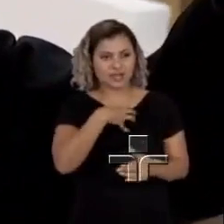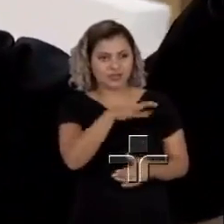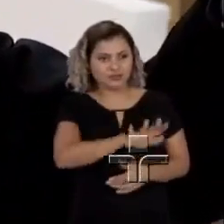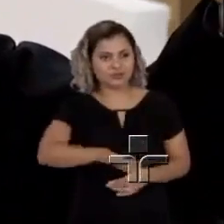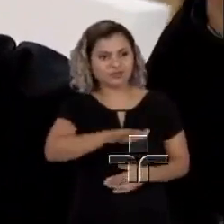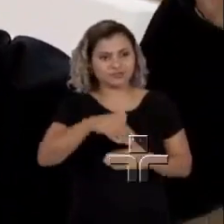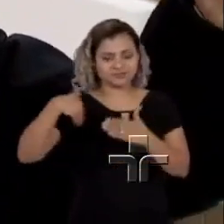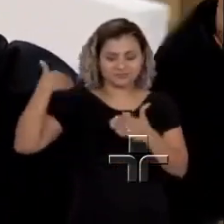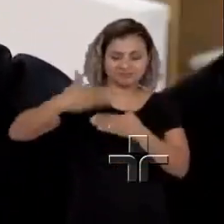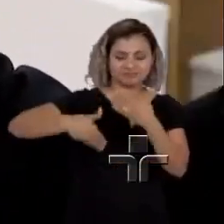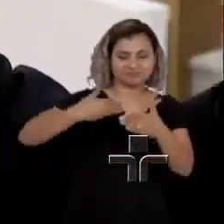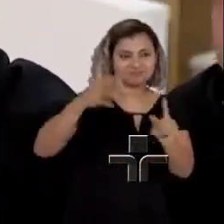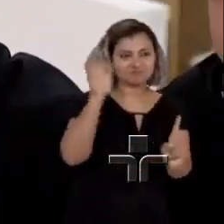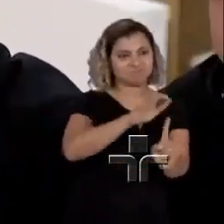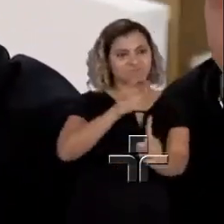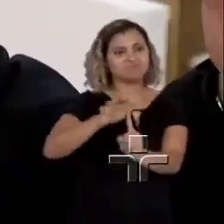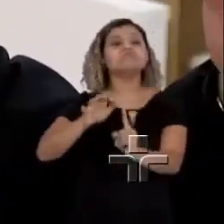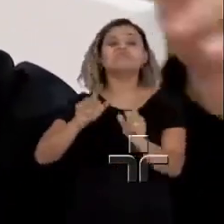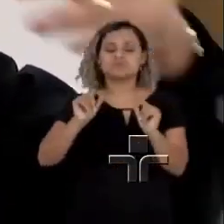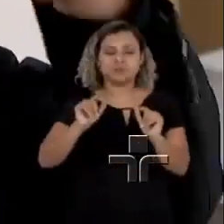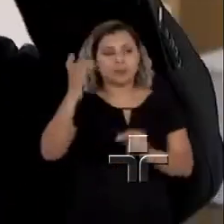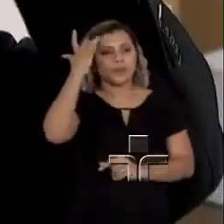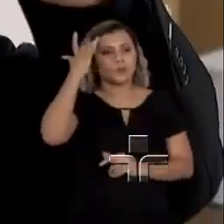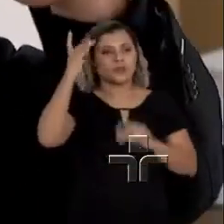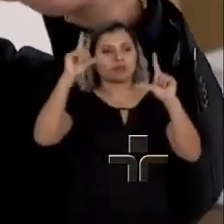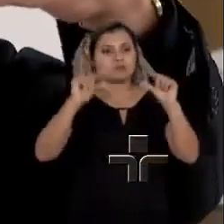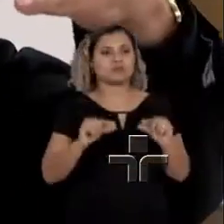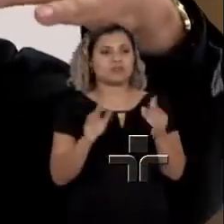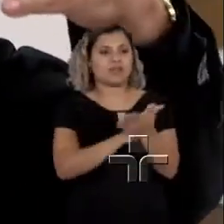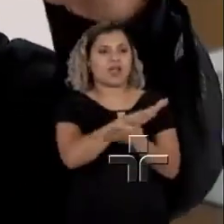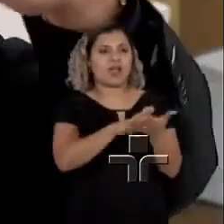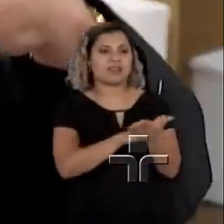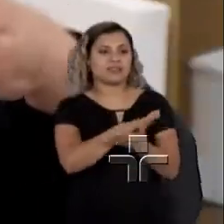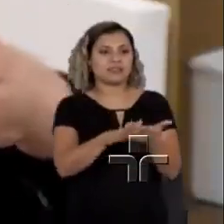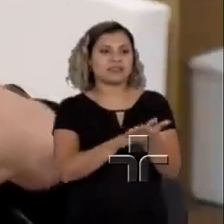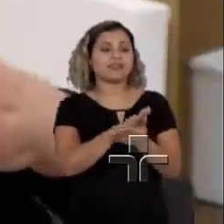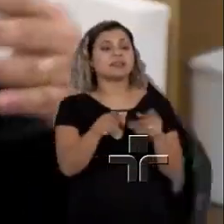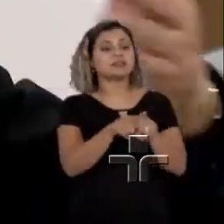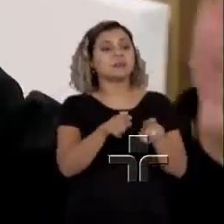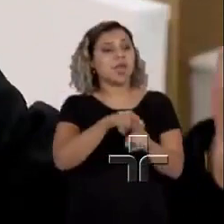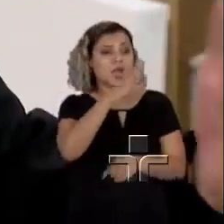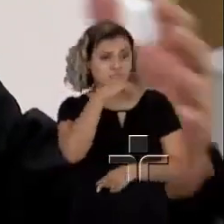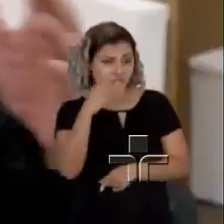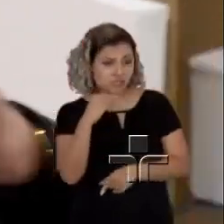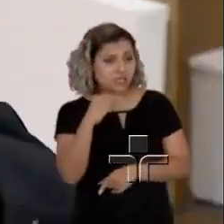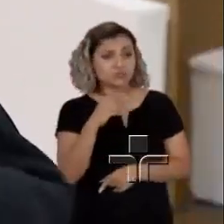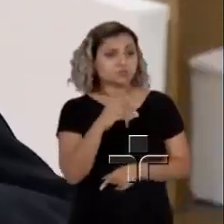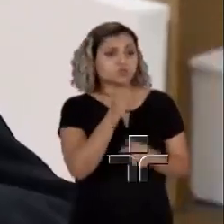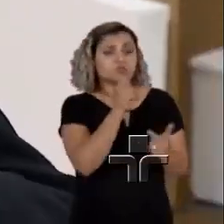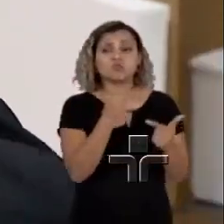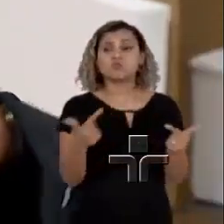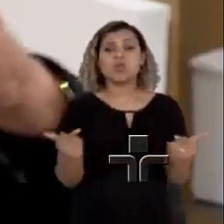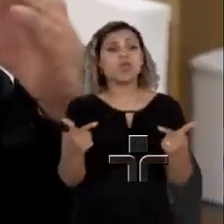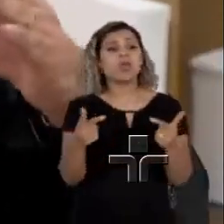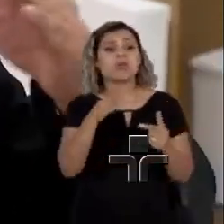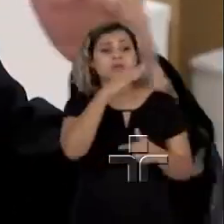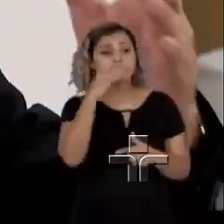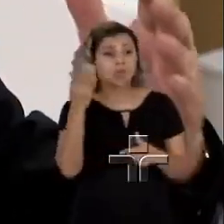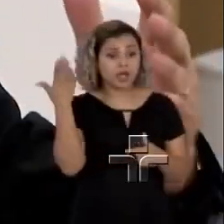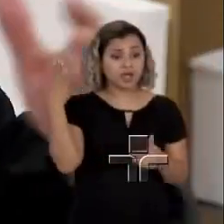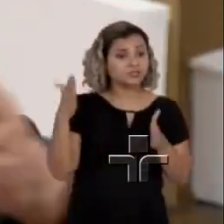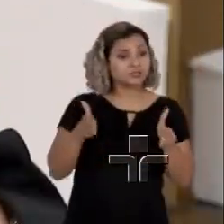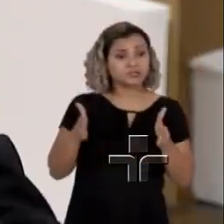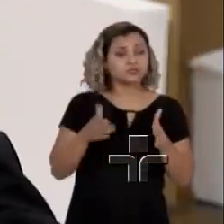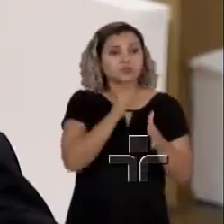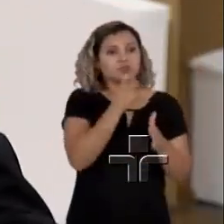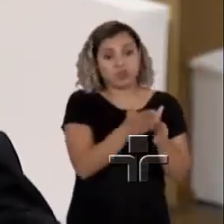fenômenos que apontam para uma redução do amadurecimento e um alargamento, a adolescência que nunca existiu, passou a existir, sei lá, até os